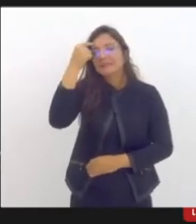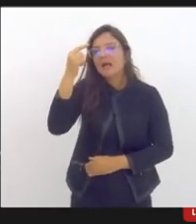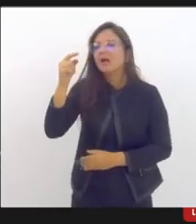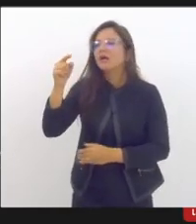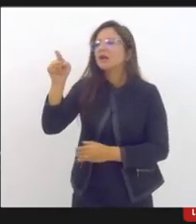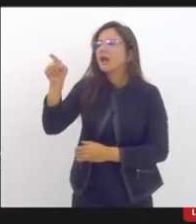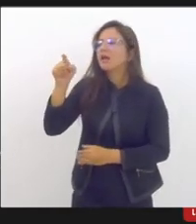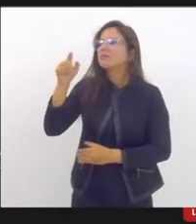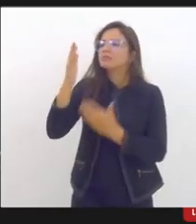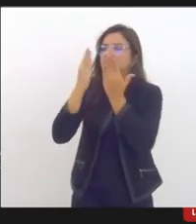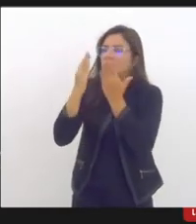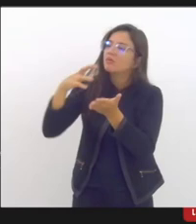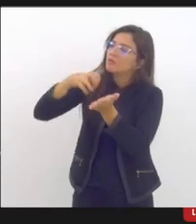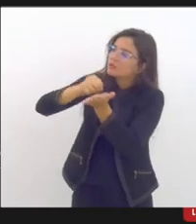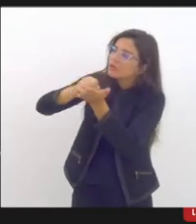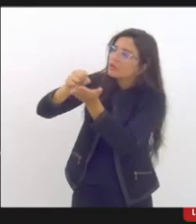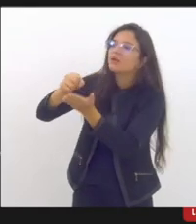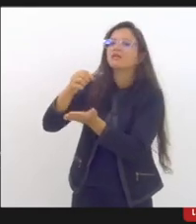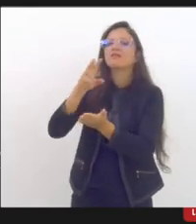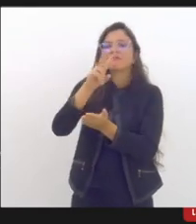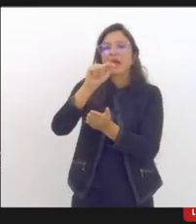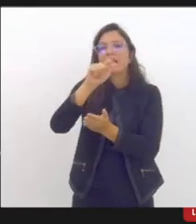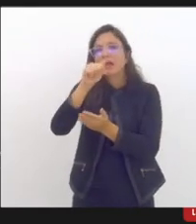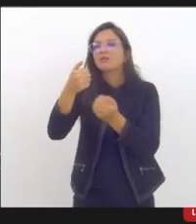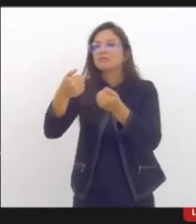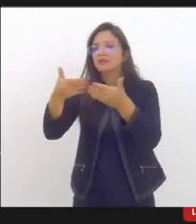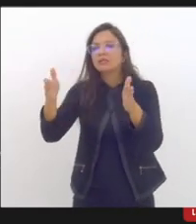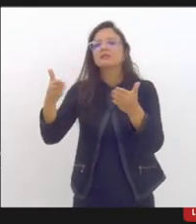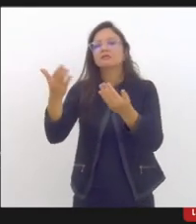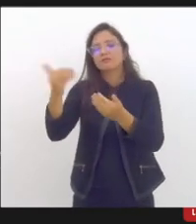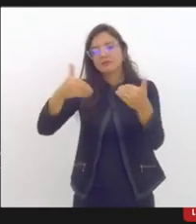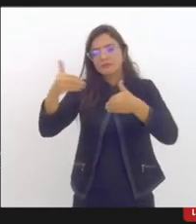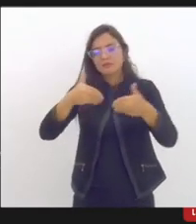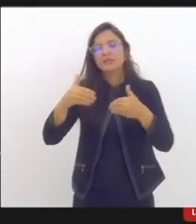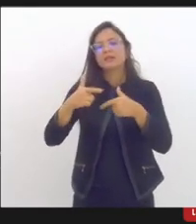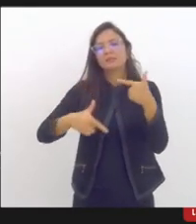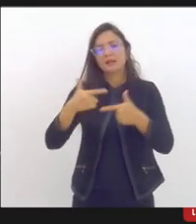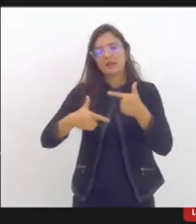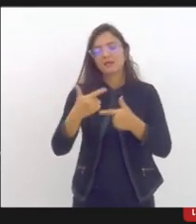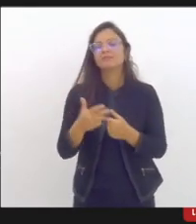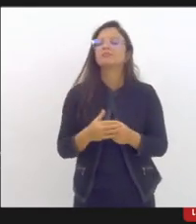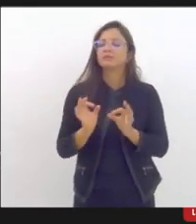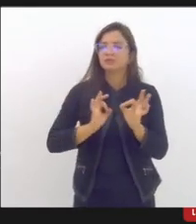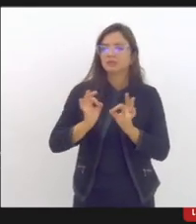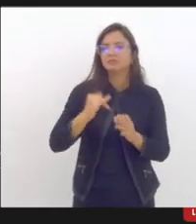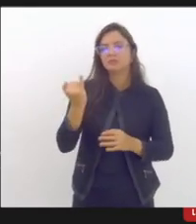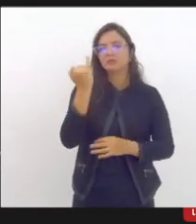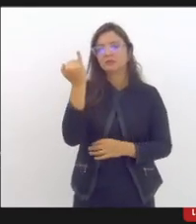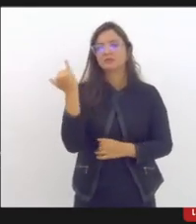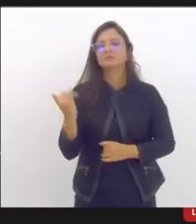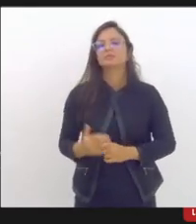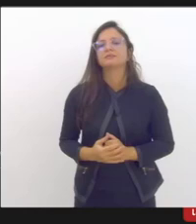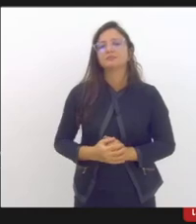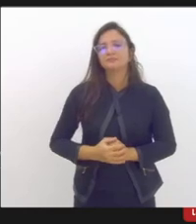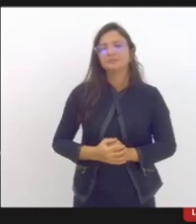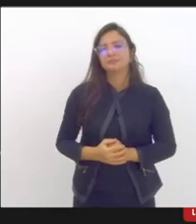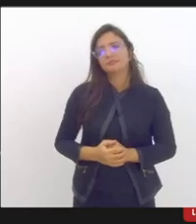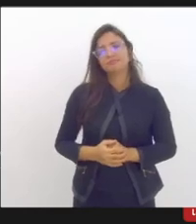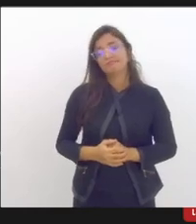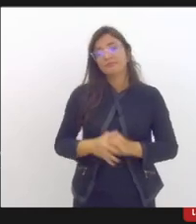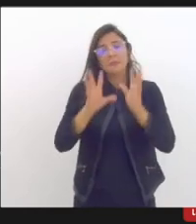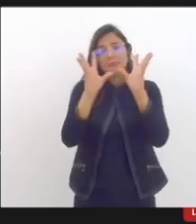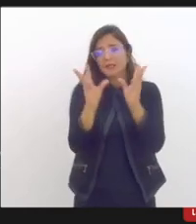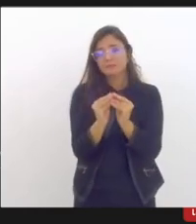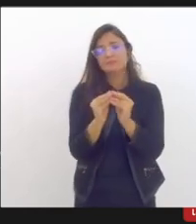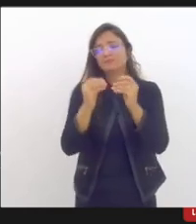moldes, como foi a contratação dos assuntos sociais do projeto MAEA, tá? E é isso, assim,